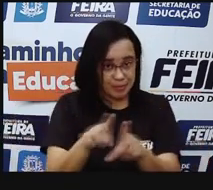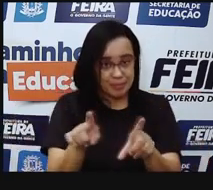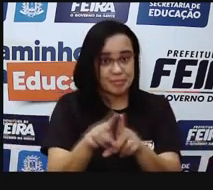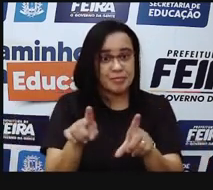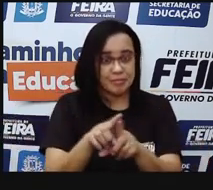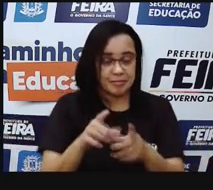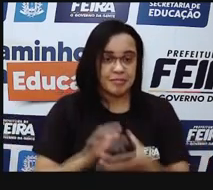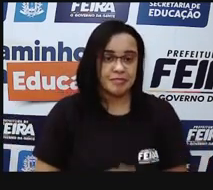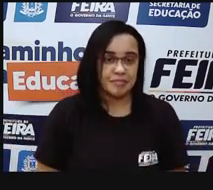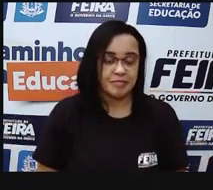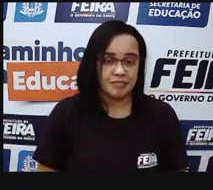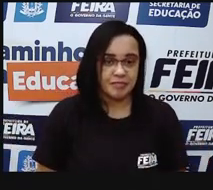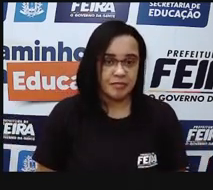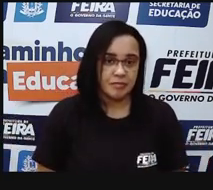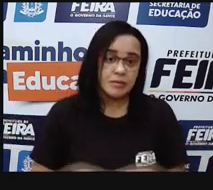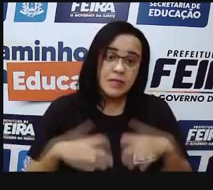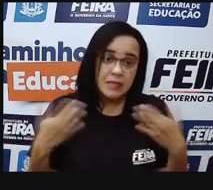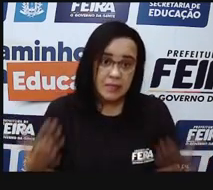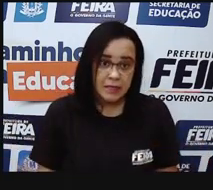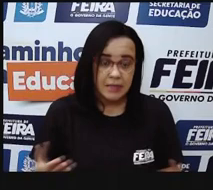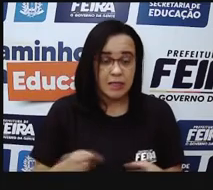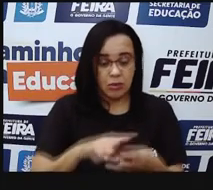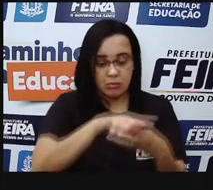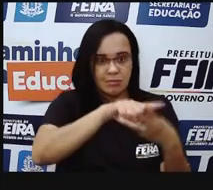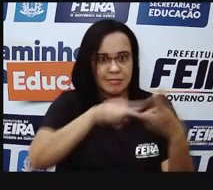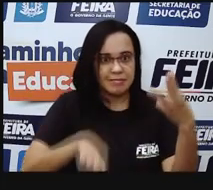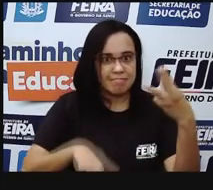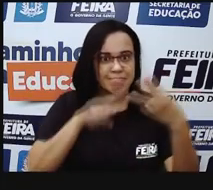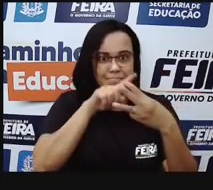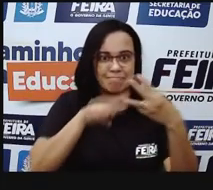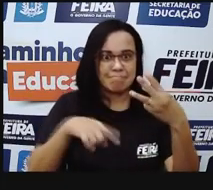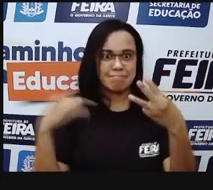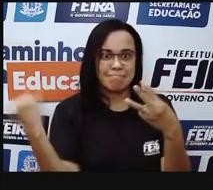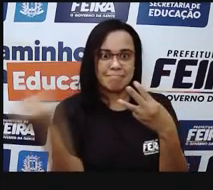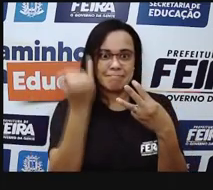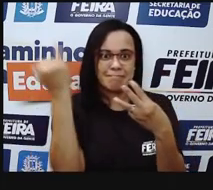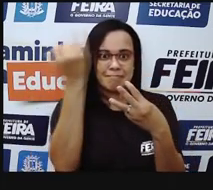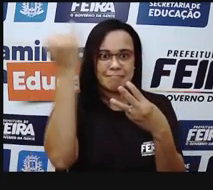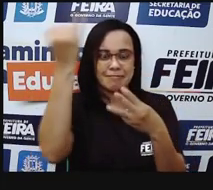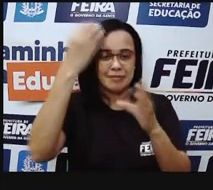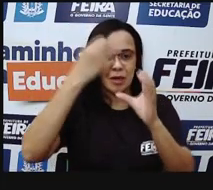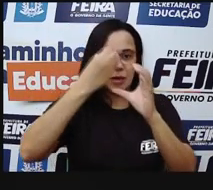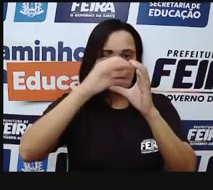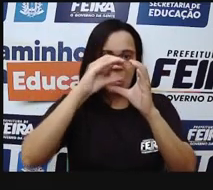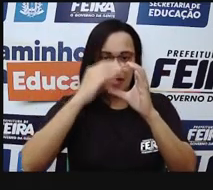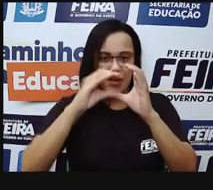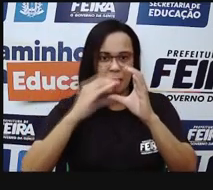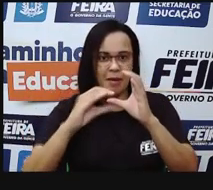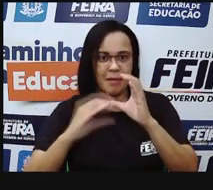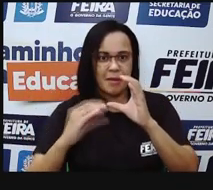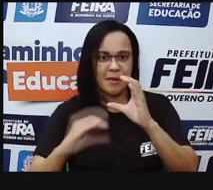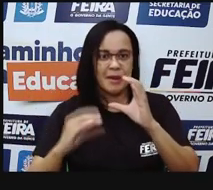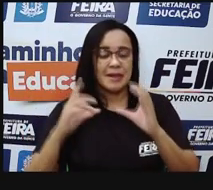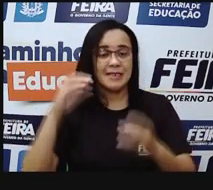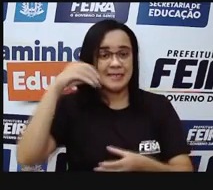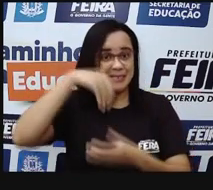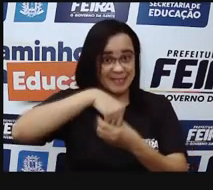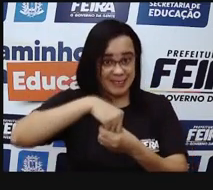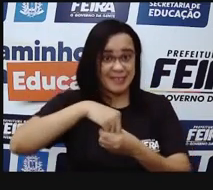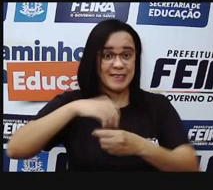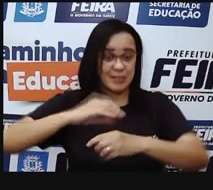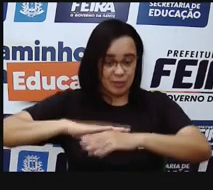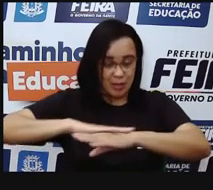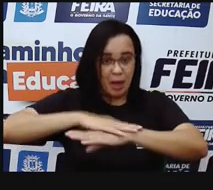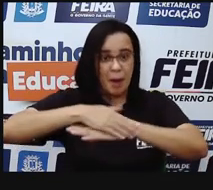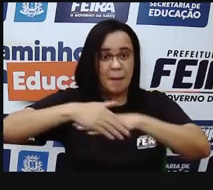o que vai acontecer? A gente tem essas três grandes camadas, né? Três grandes tecidos, vamos dizer